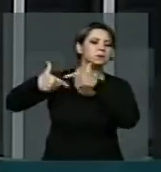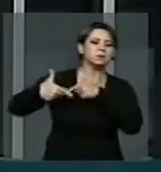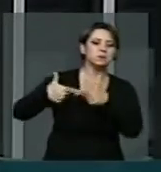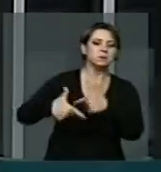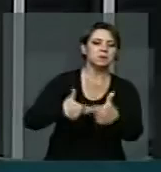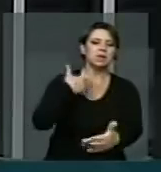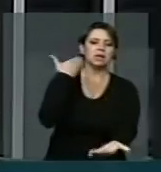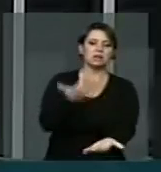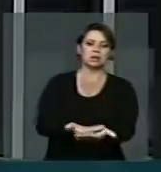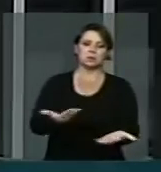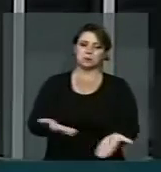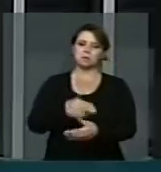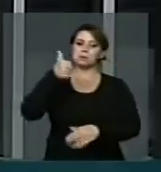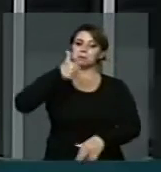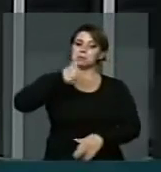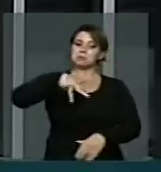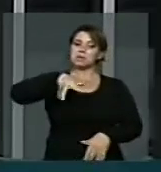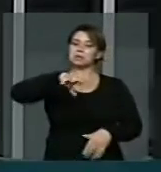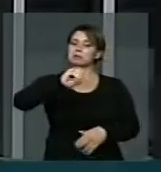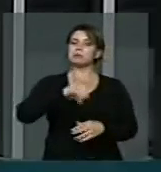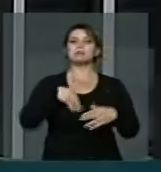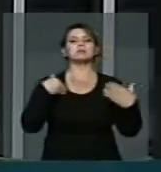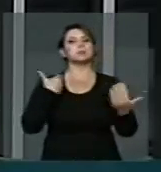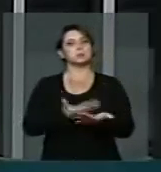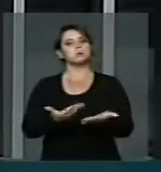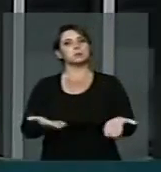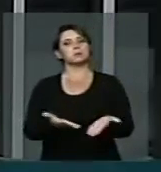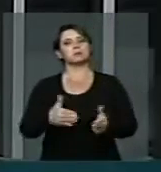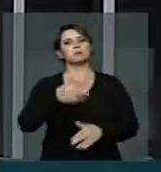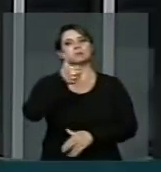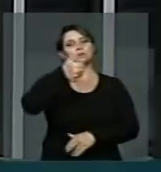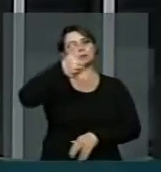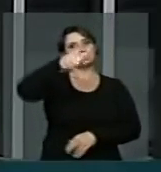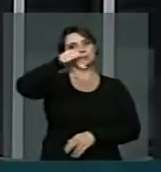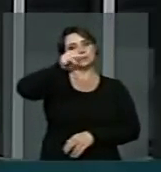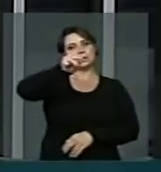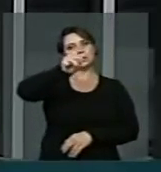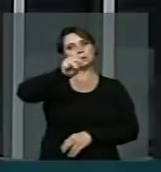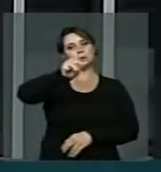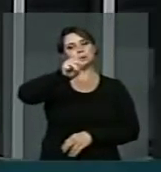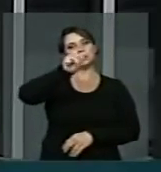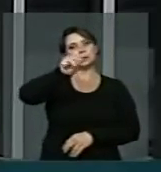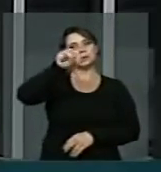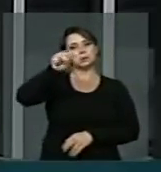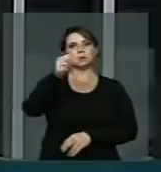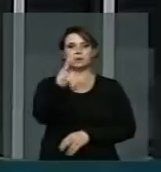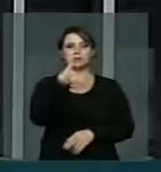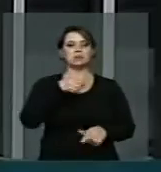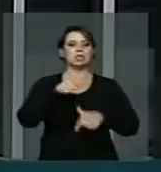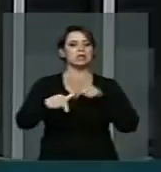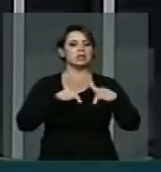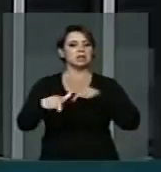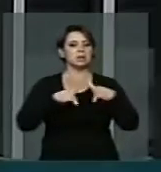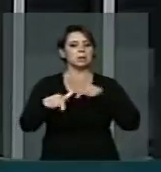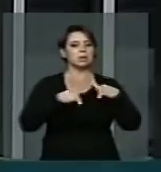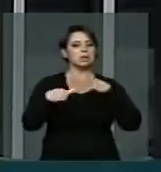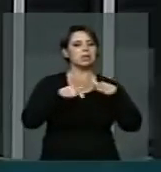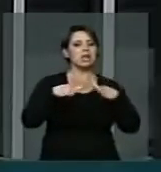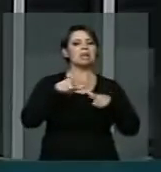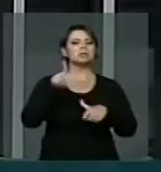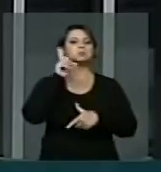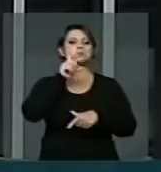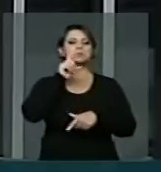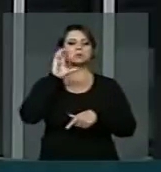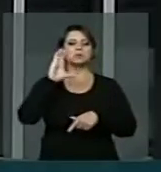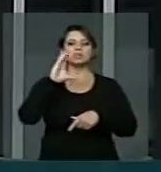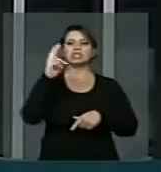primeiro de maio propriamente dito, em 1886, os trabalhadores de Chicago, a partir